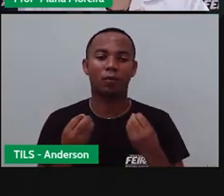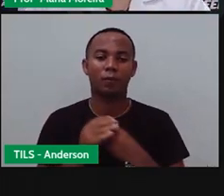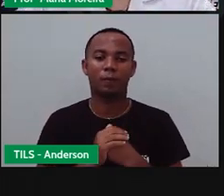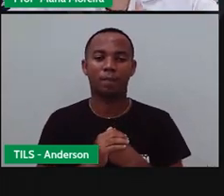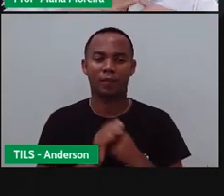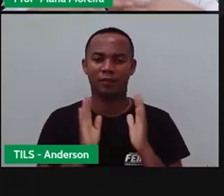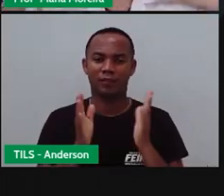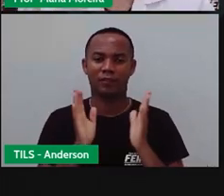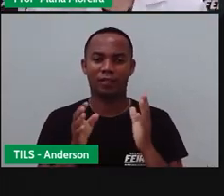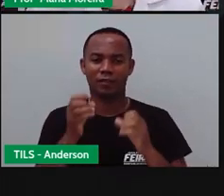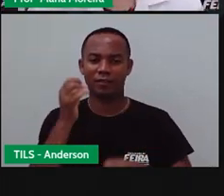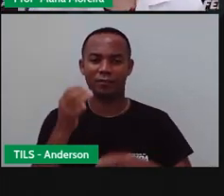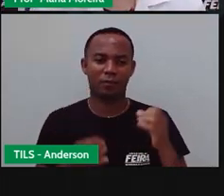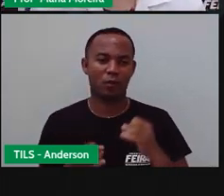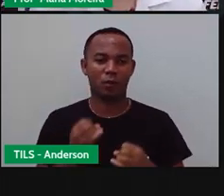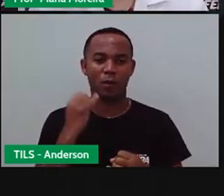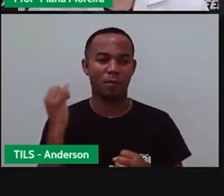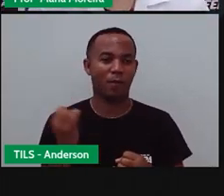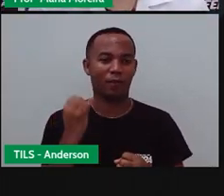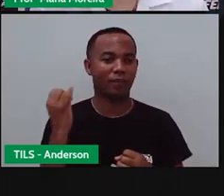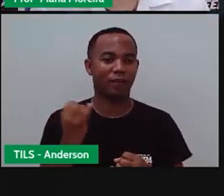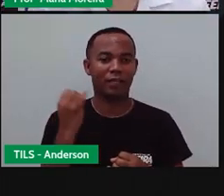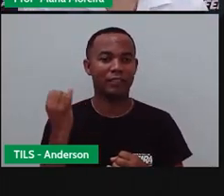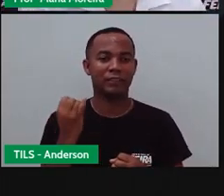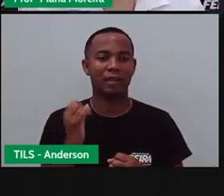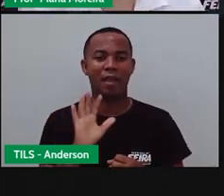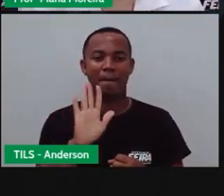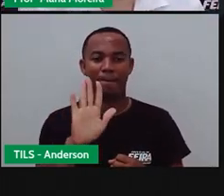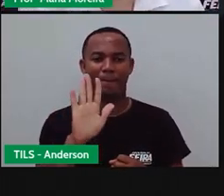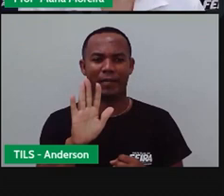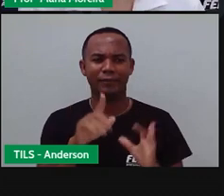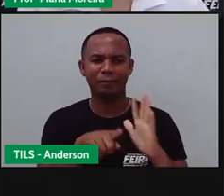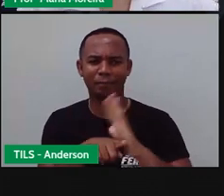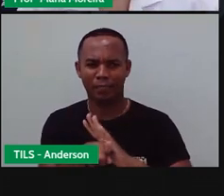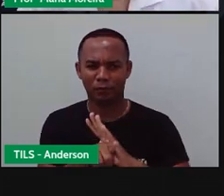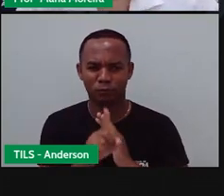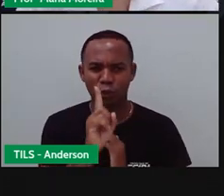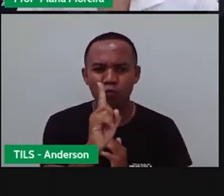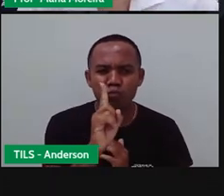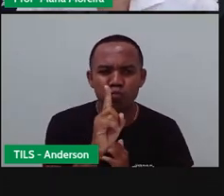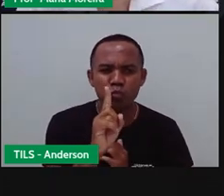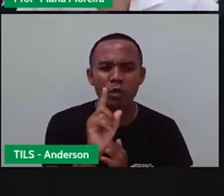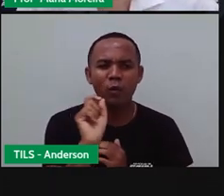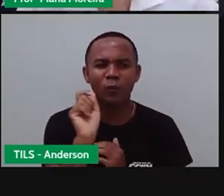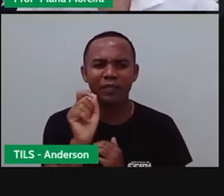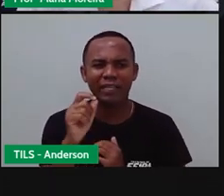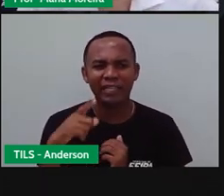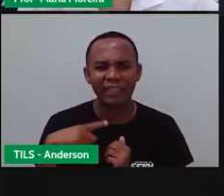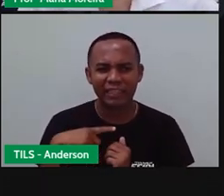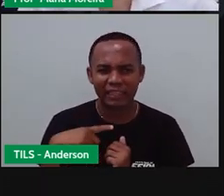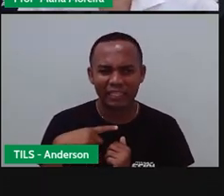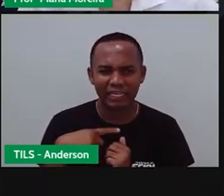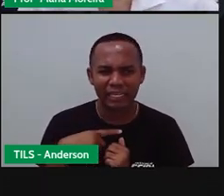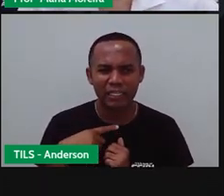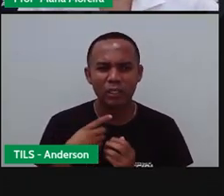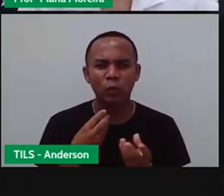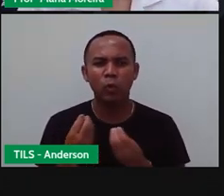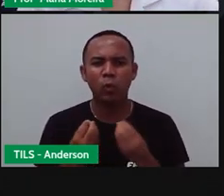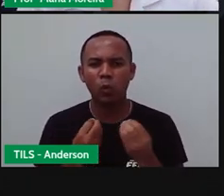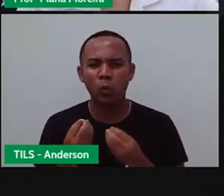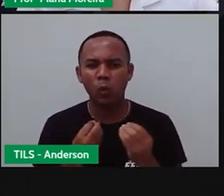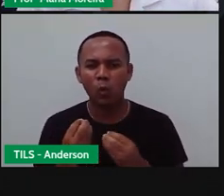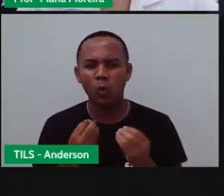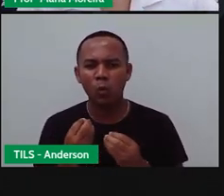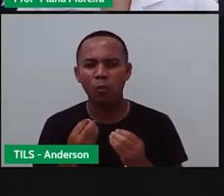Sobre a importância Do tempo E essa aqui É uma pergunta Da Pró Será Anderson Que existe A possibilidade